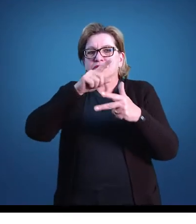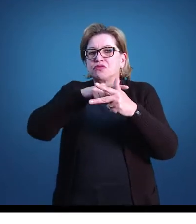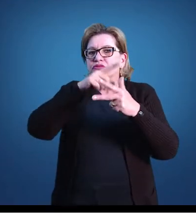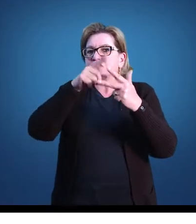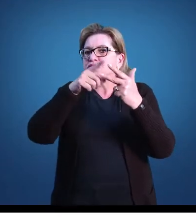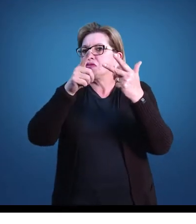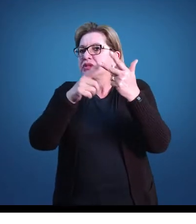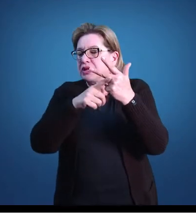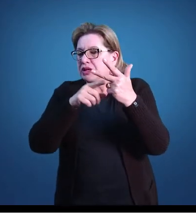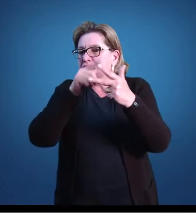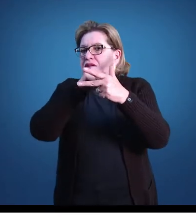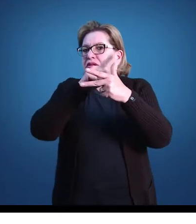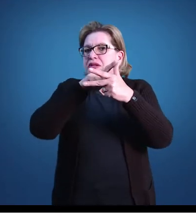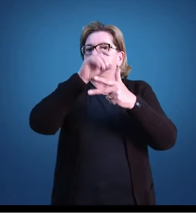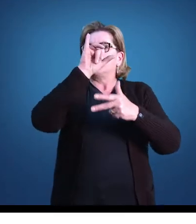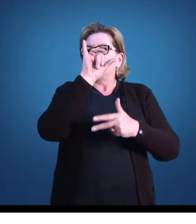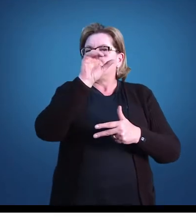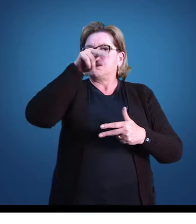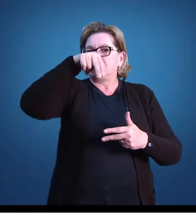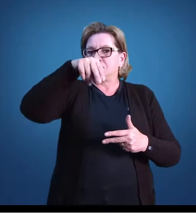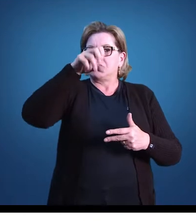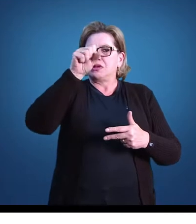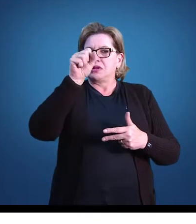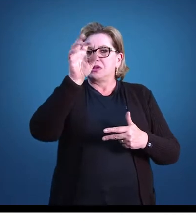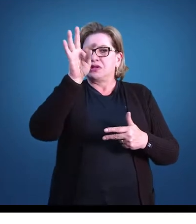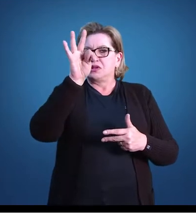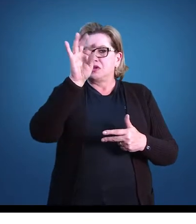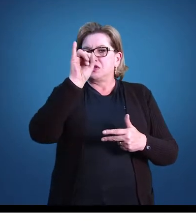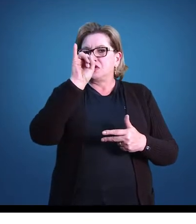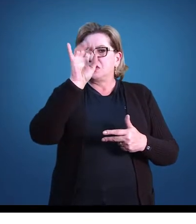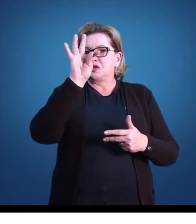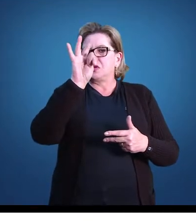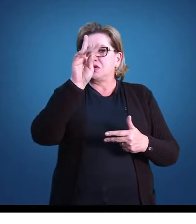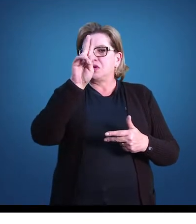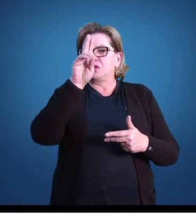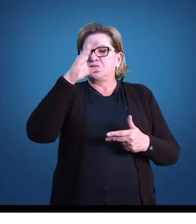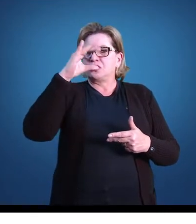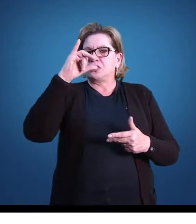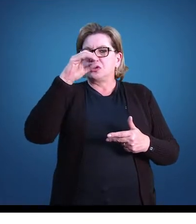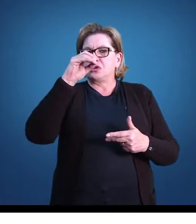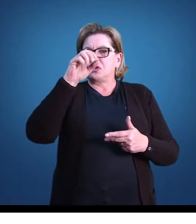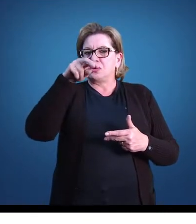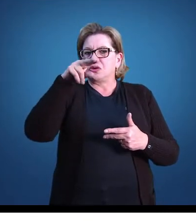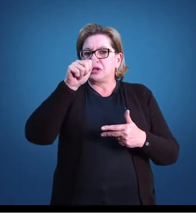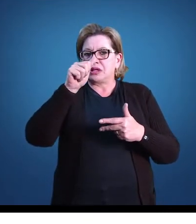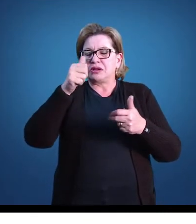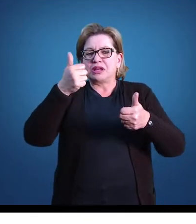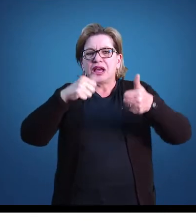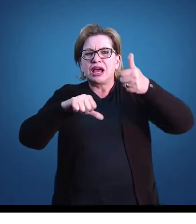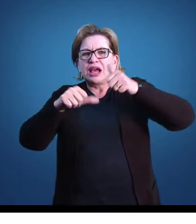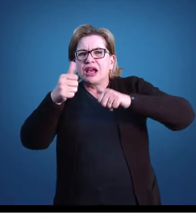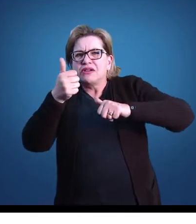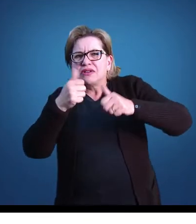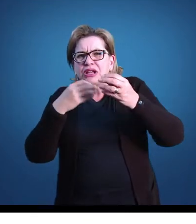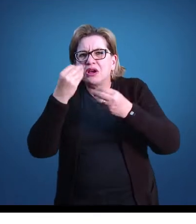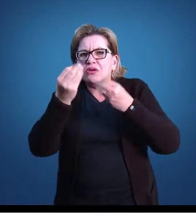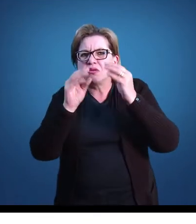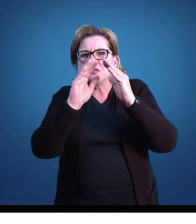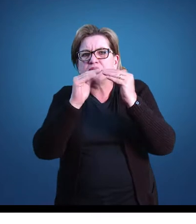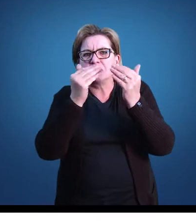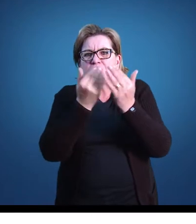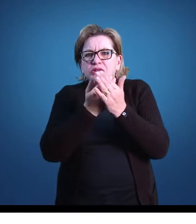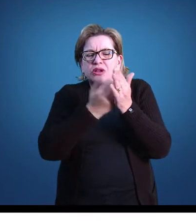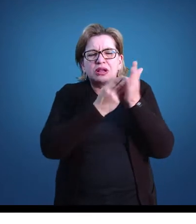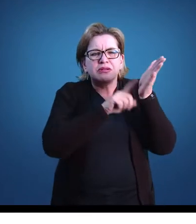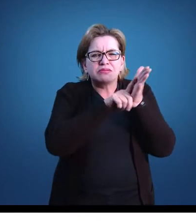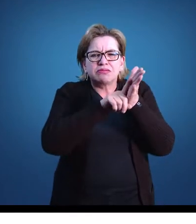institucional, que tem como objetivo avaliar a organização da instituição através de pesquisa de opinião com todos os membros